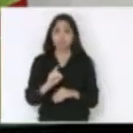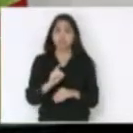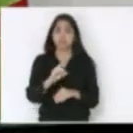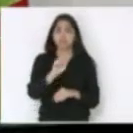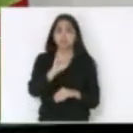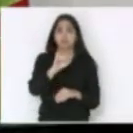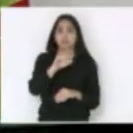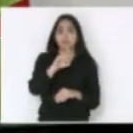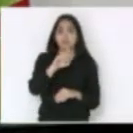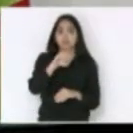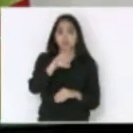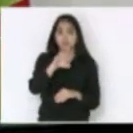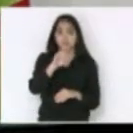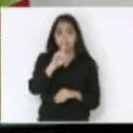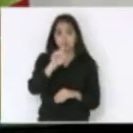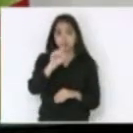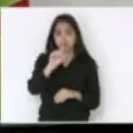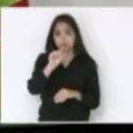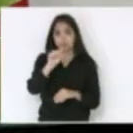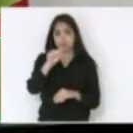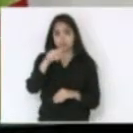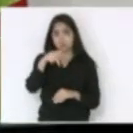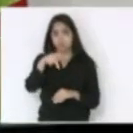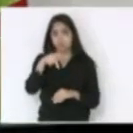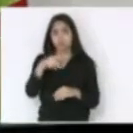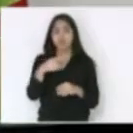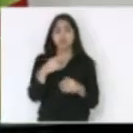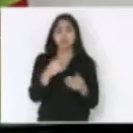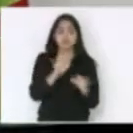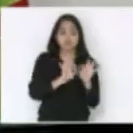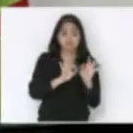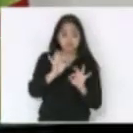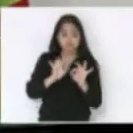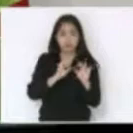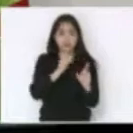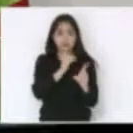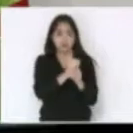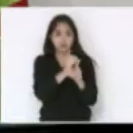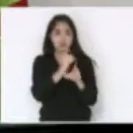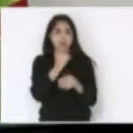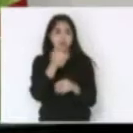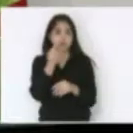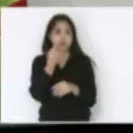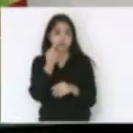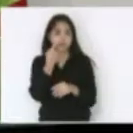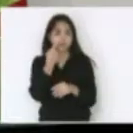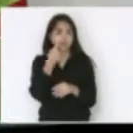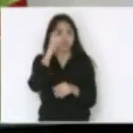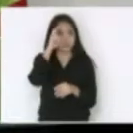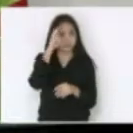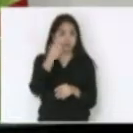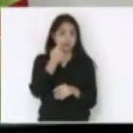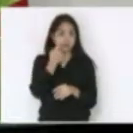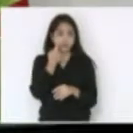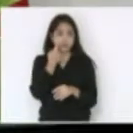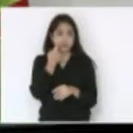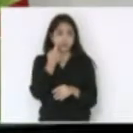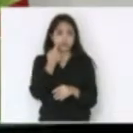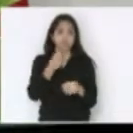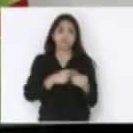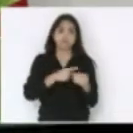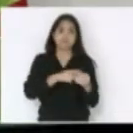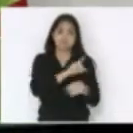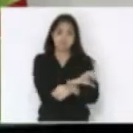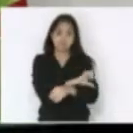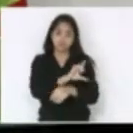que promoveu este grande encontro na última quinta e sexta-feira no município de Lages e terminamos